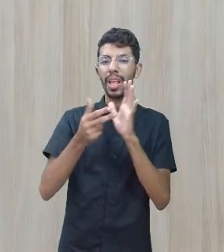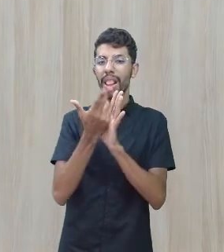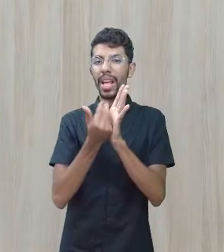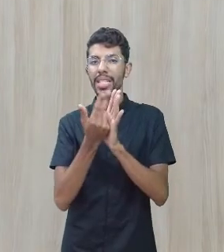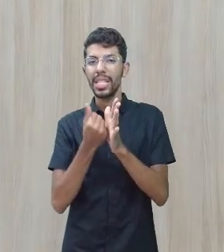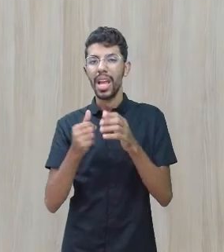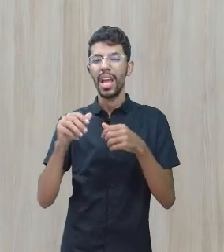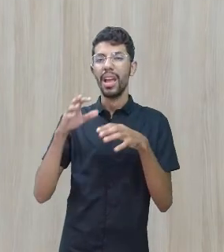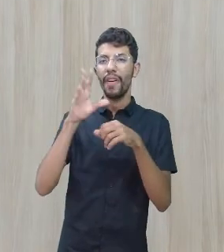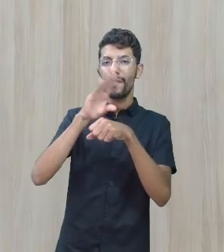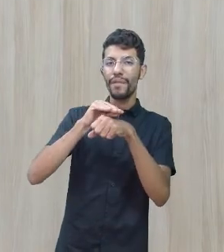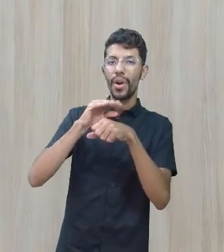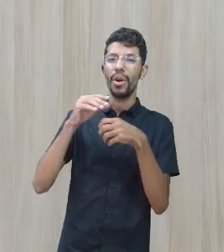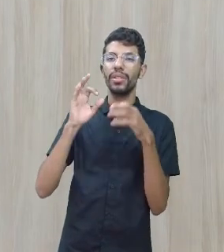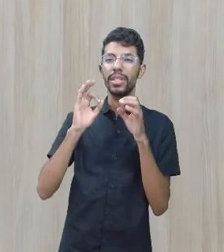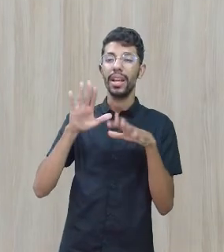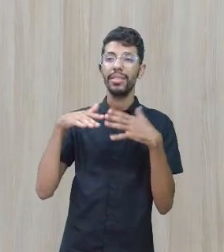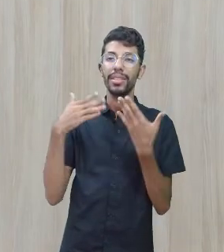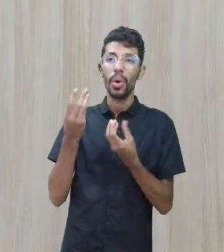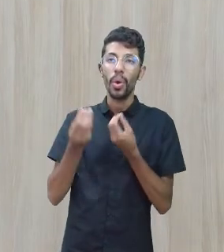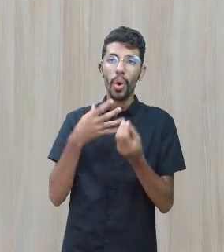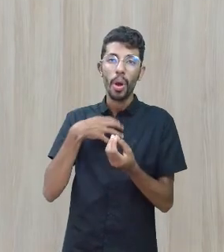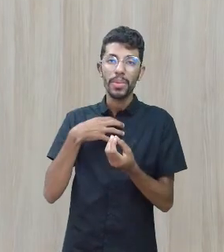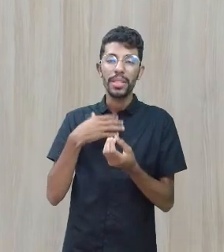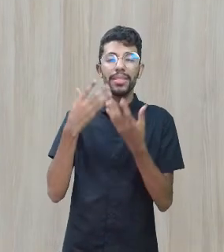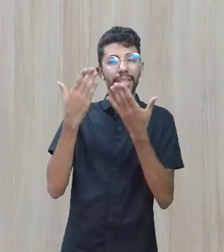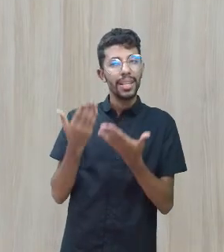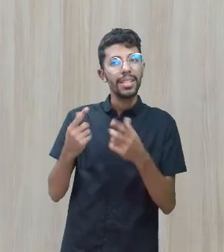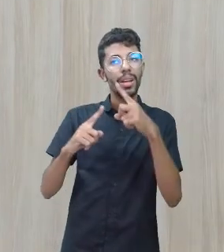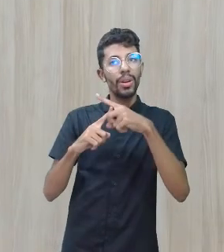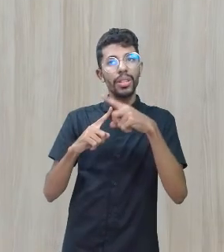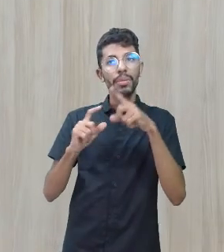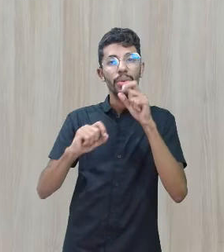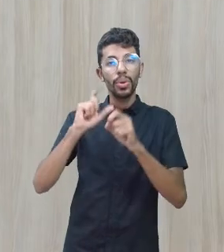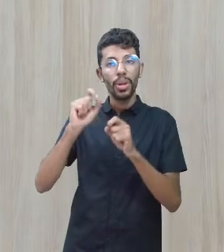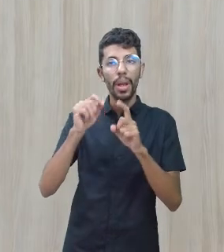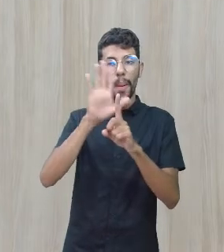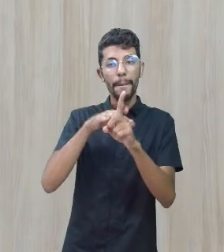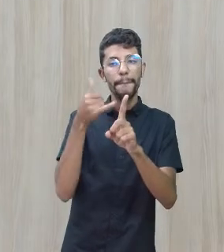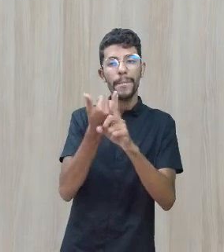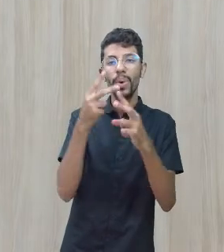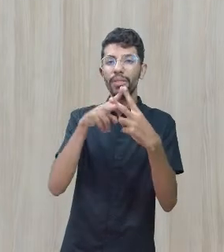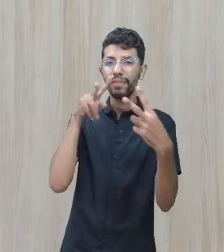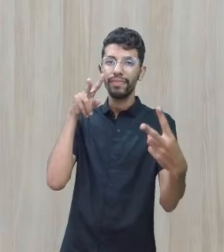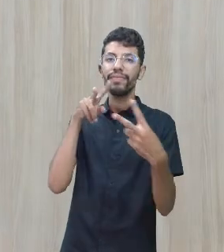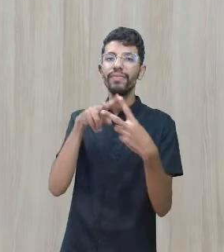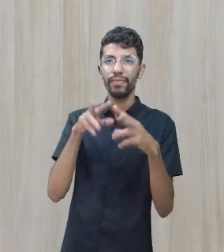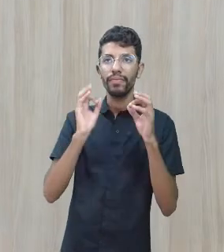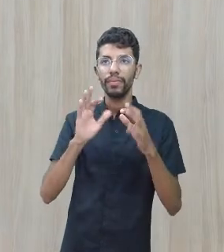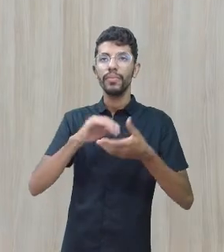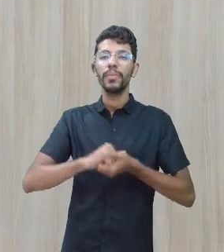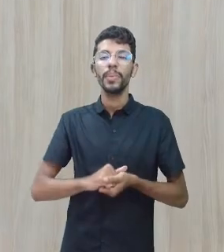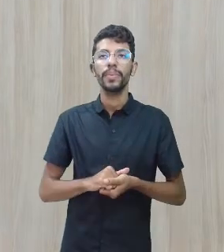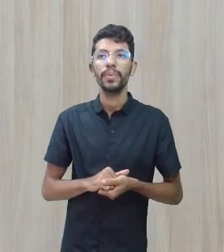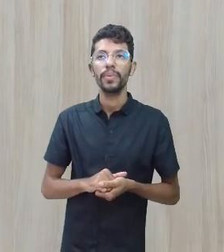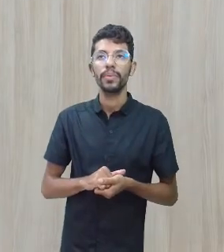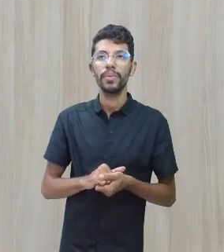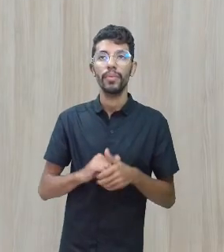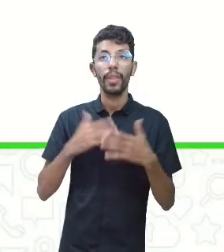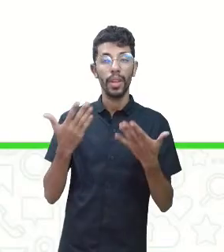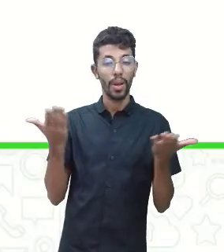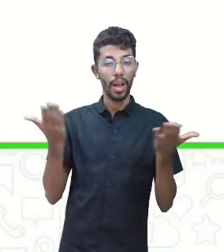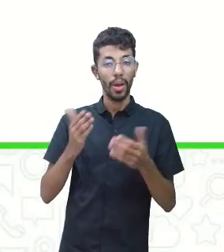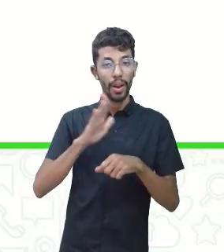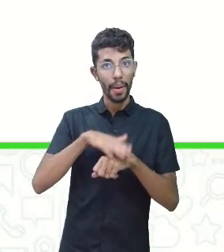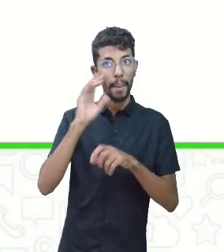não é? Isso é uma forma de bullying. É o bullying, ciberbullying. Agora eu tenho mais um desafio para você.